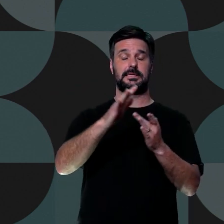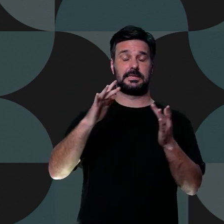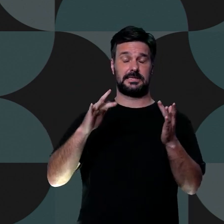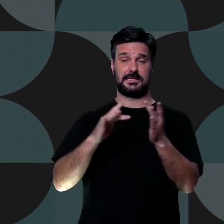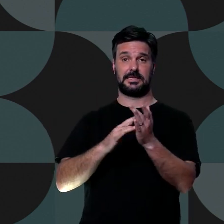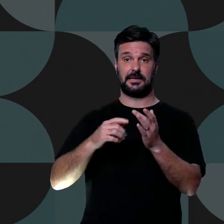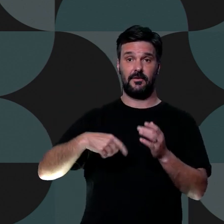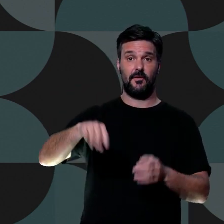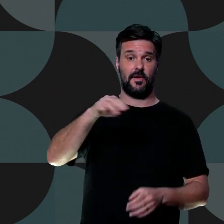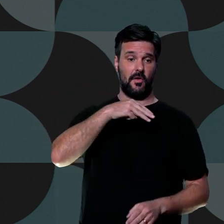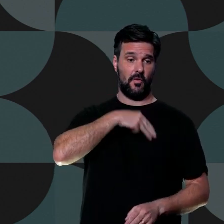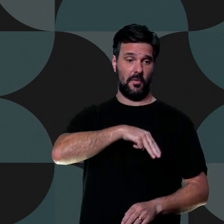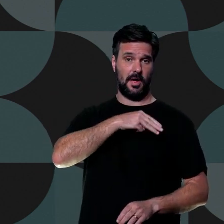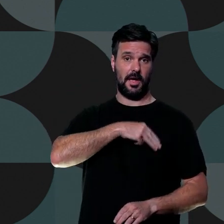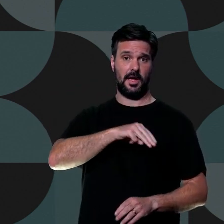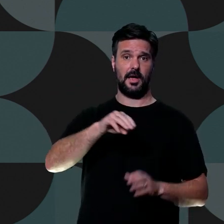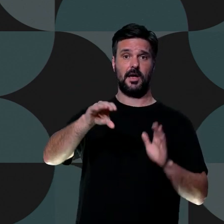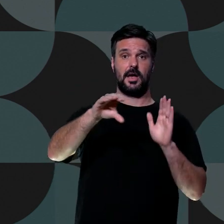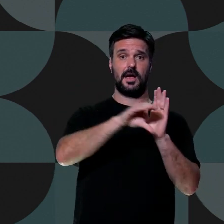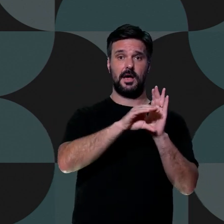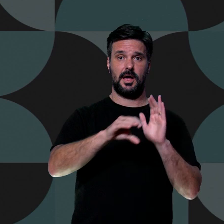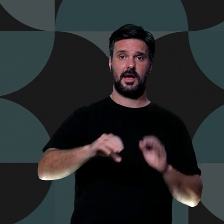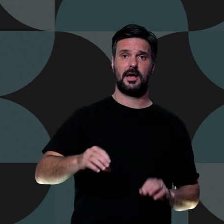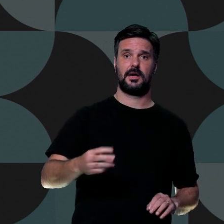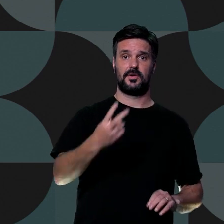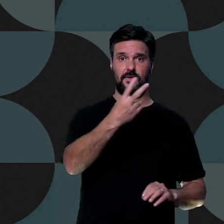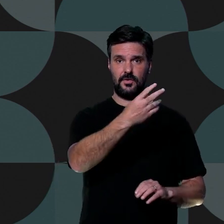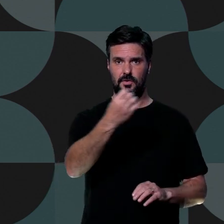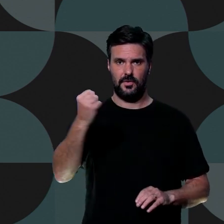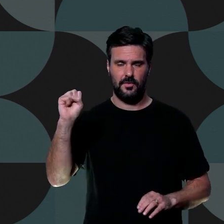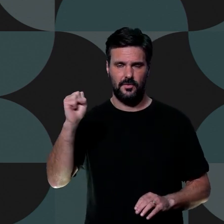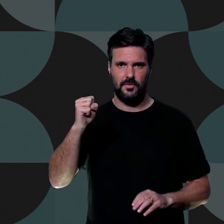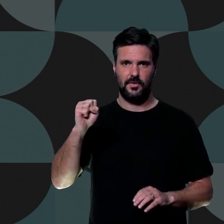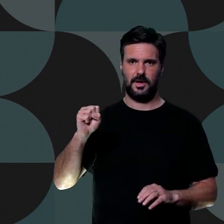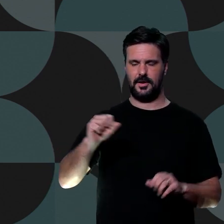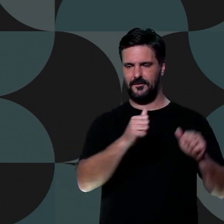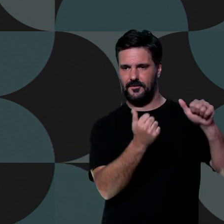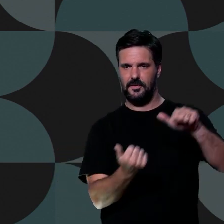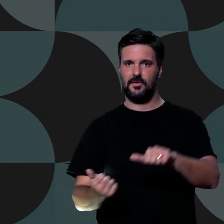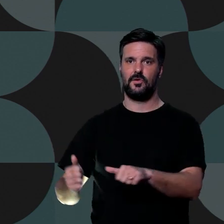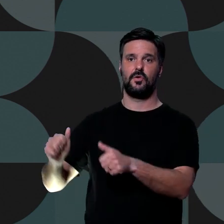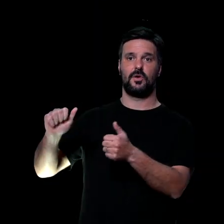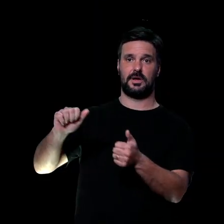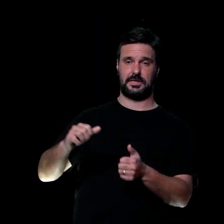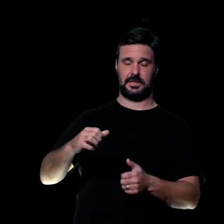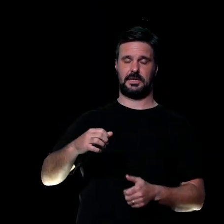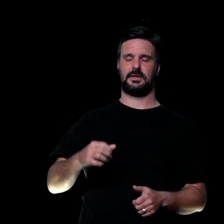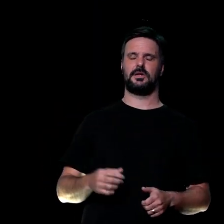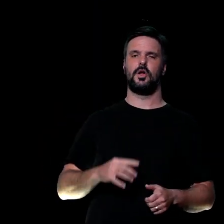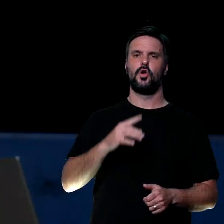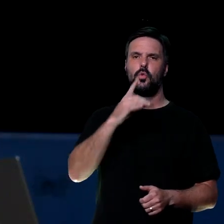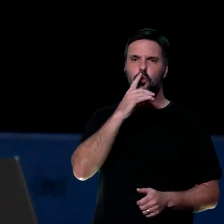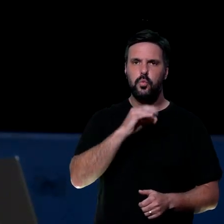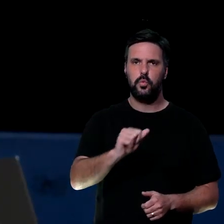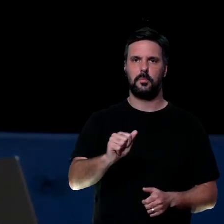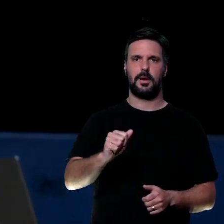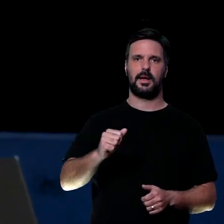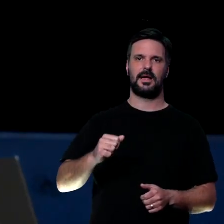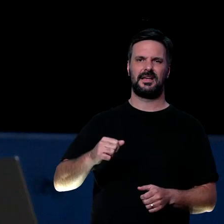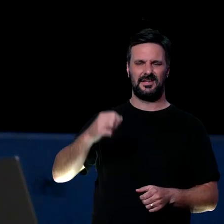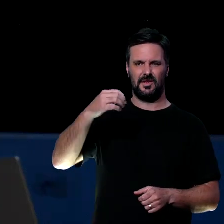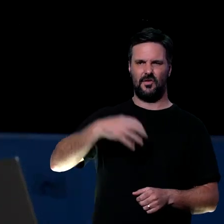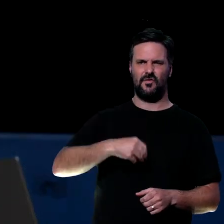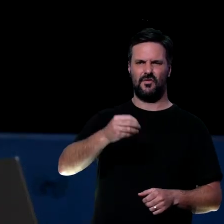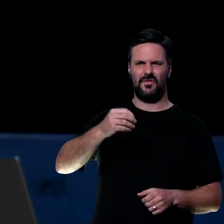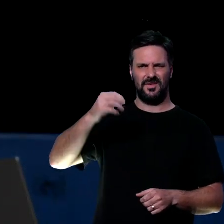nações, lá em Mateus 28, batizando-os em nome do Pai, do Filho e do Espírito Santo, ele diz, ensinando-os a obedecer. Ou